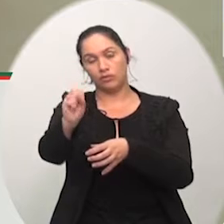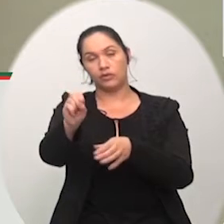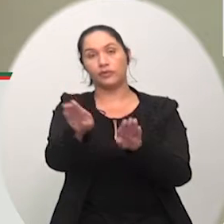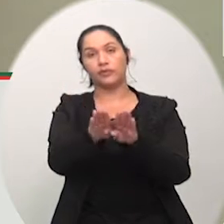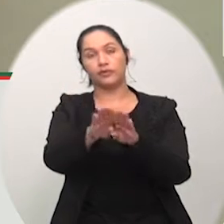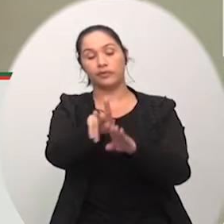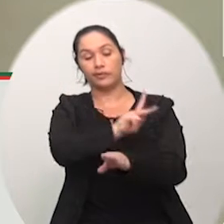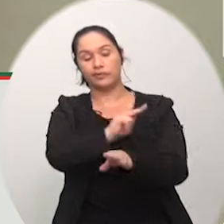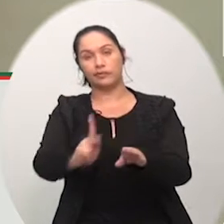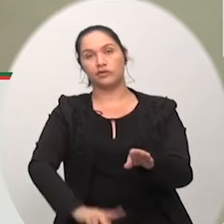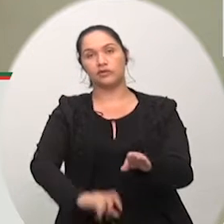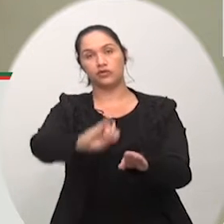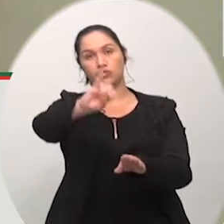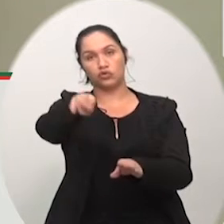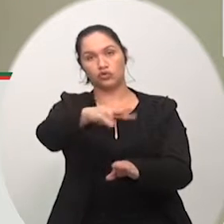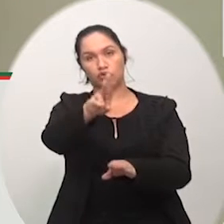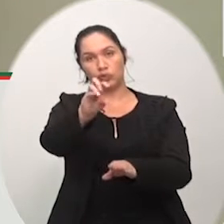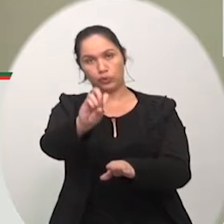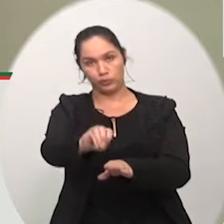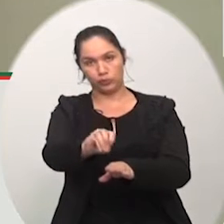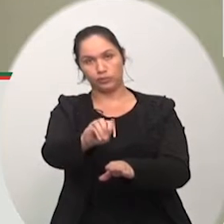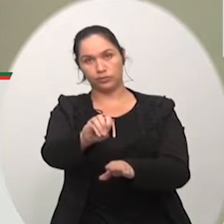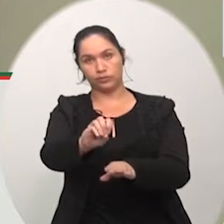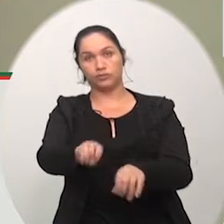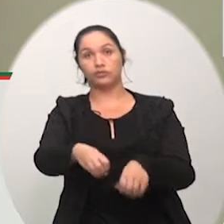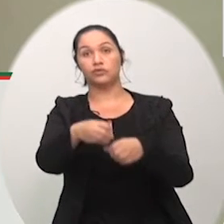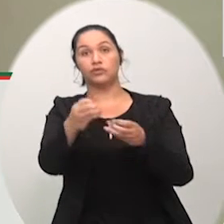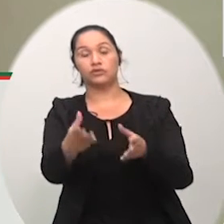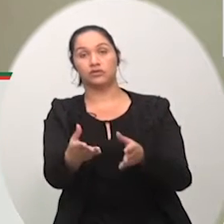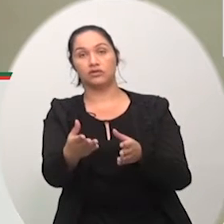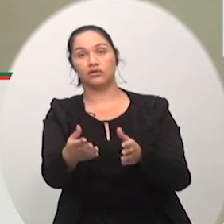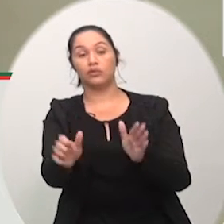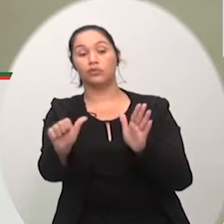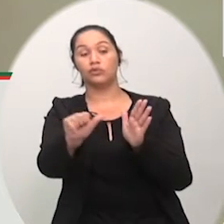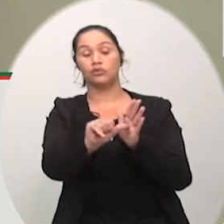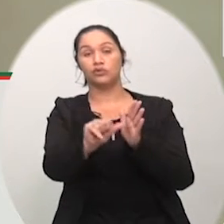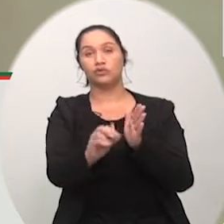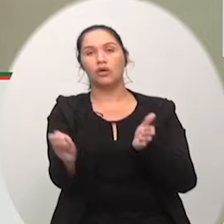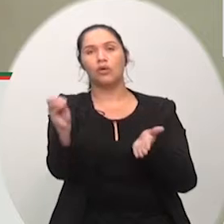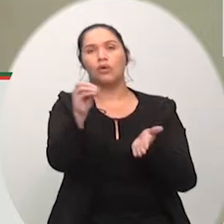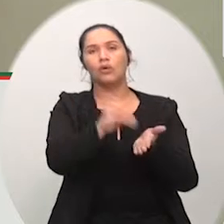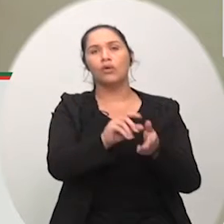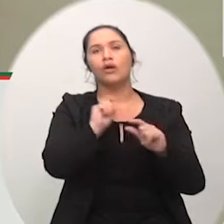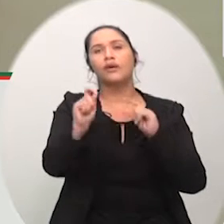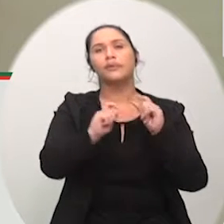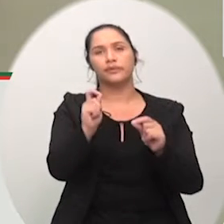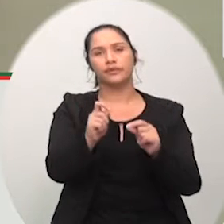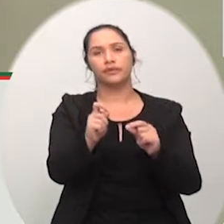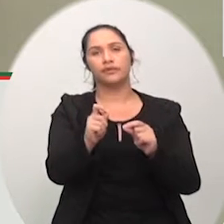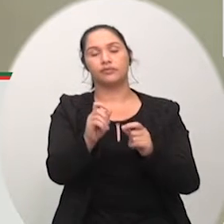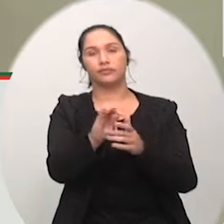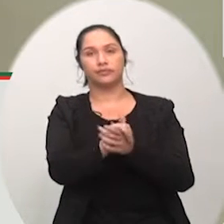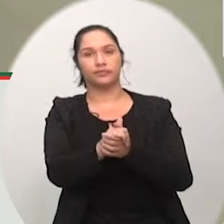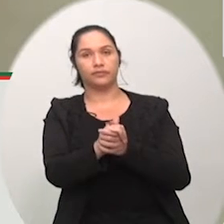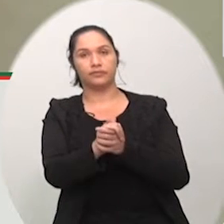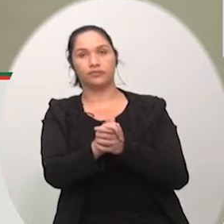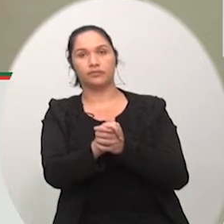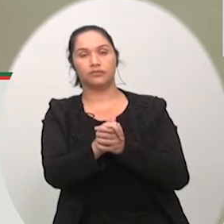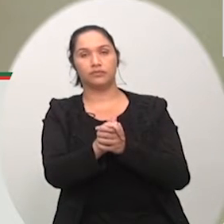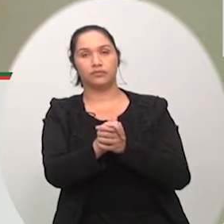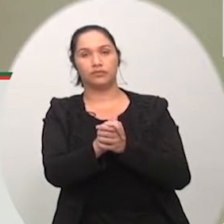Júlio Colombo de colocar no edital a reserva para as pessoas para